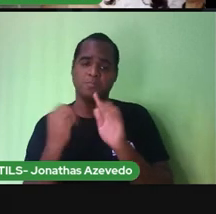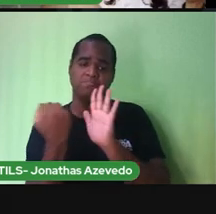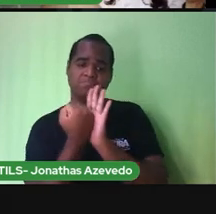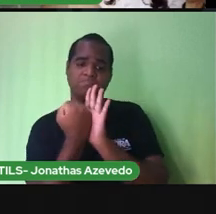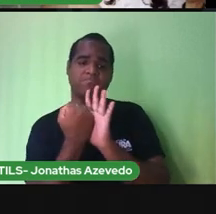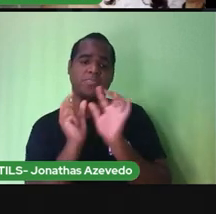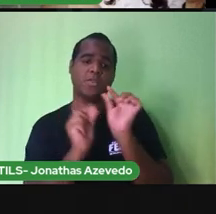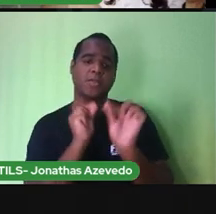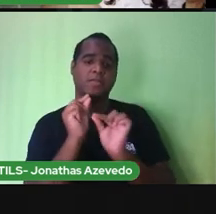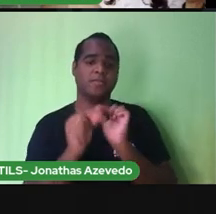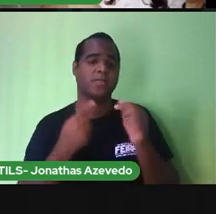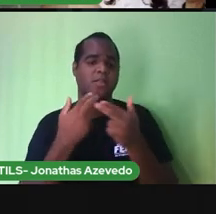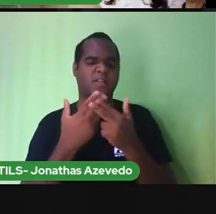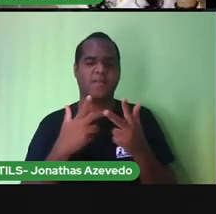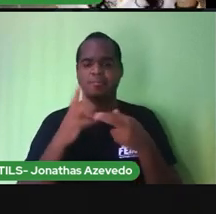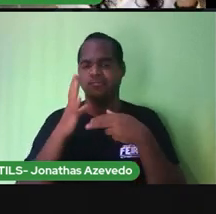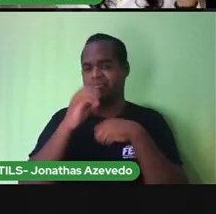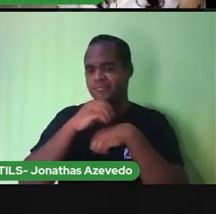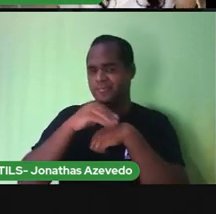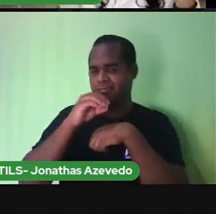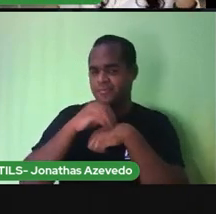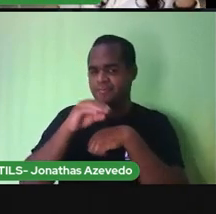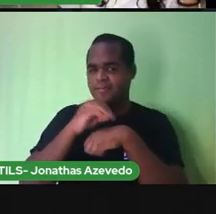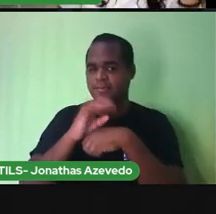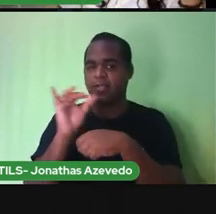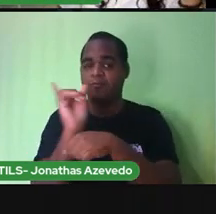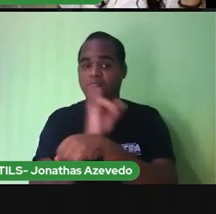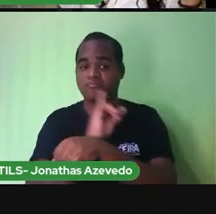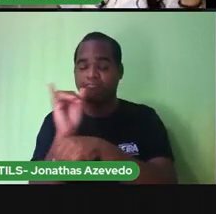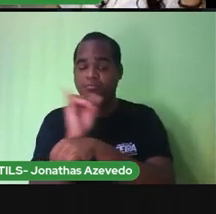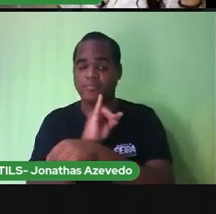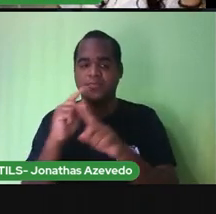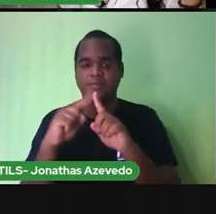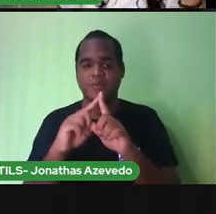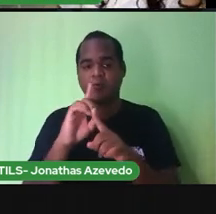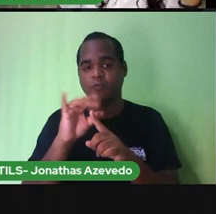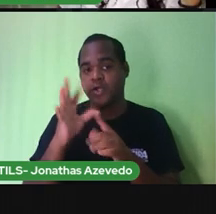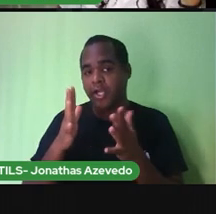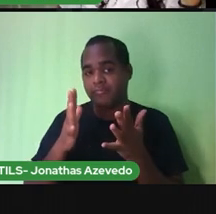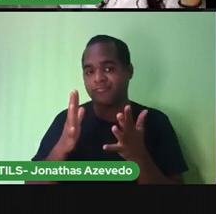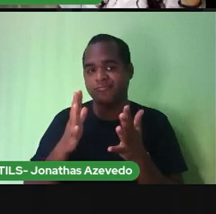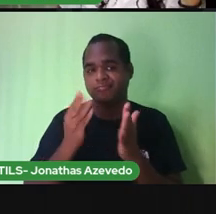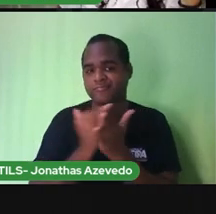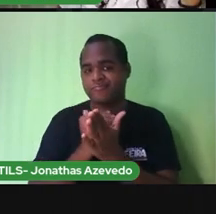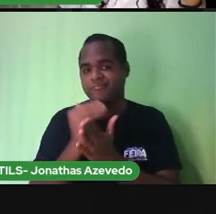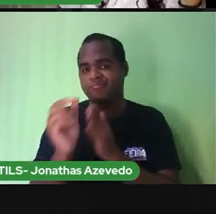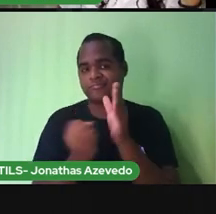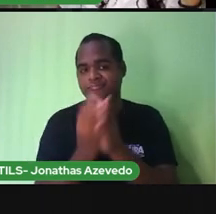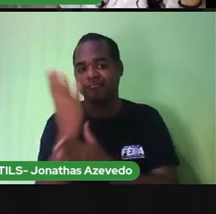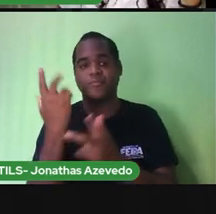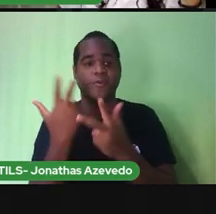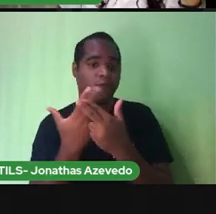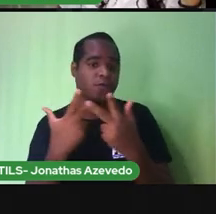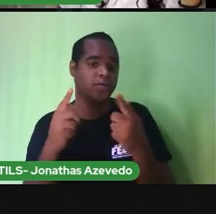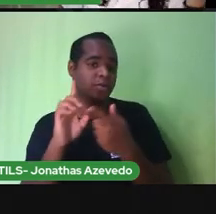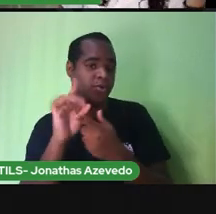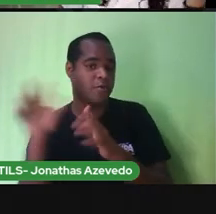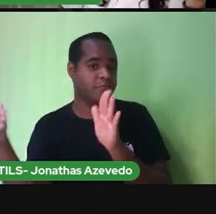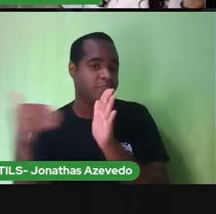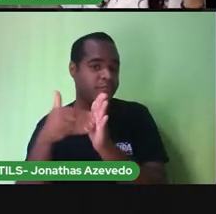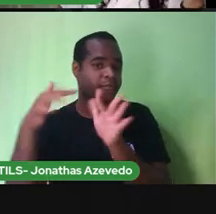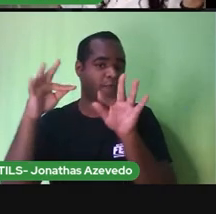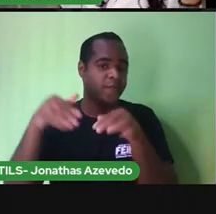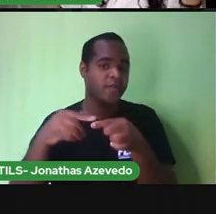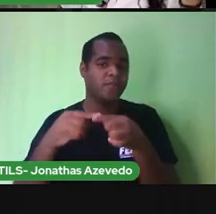e tem outras informações muito importantes a data de fabricação a data de validade os produtos